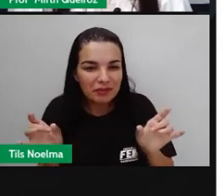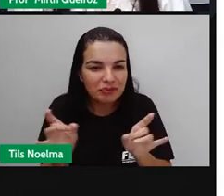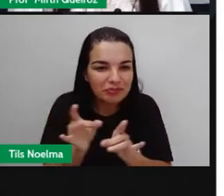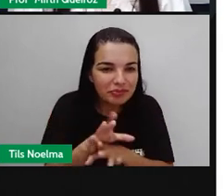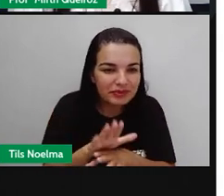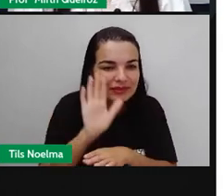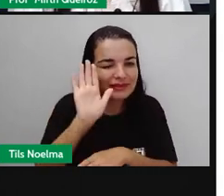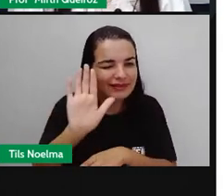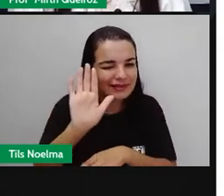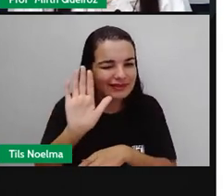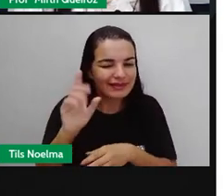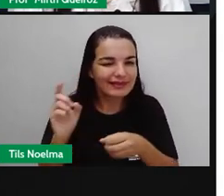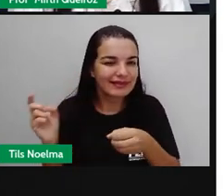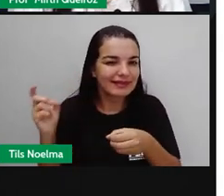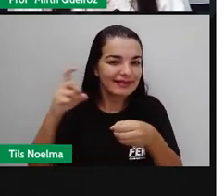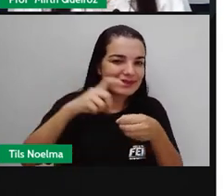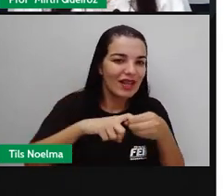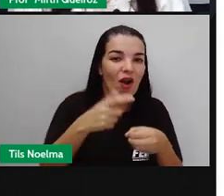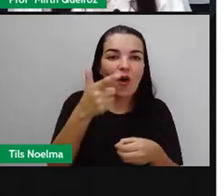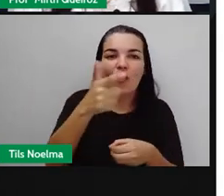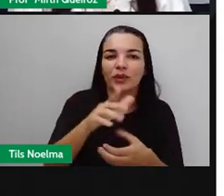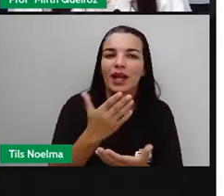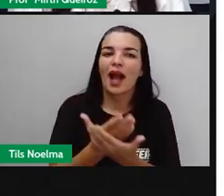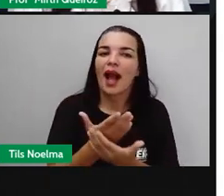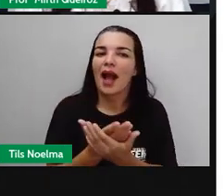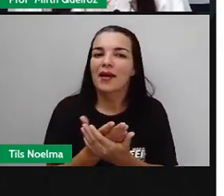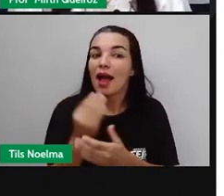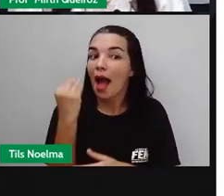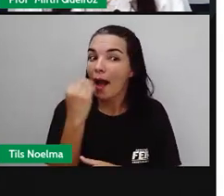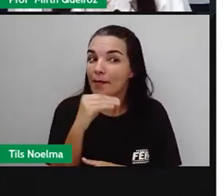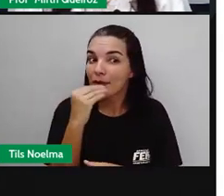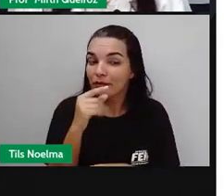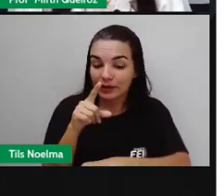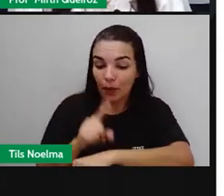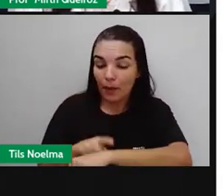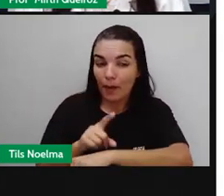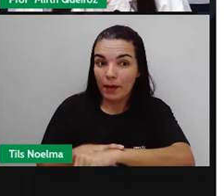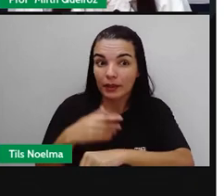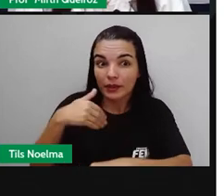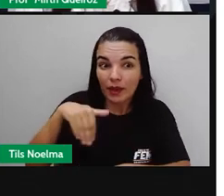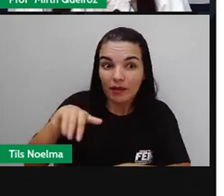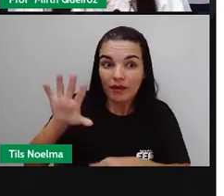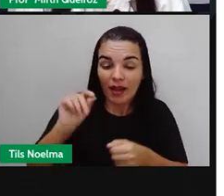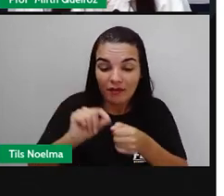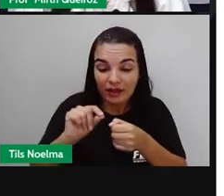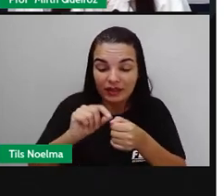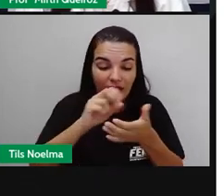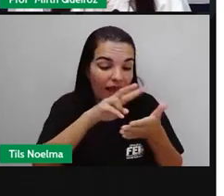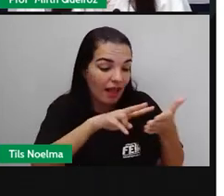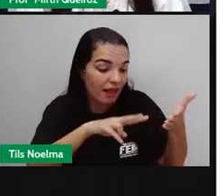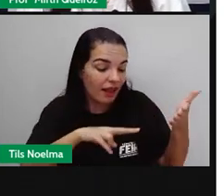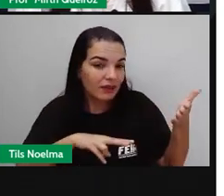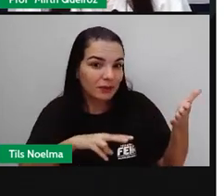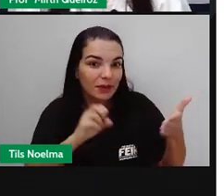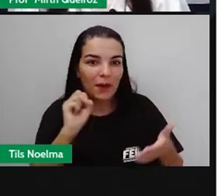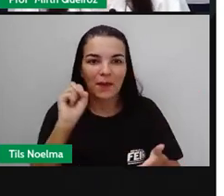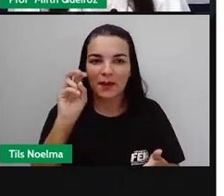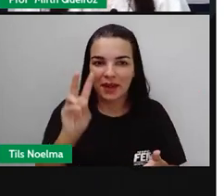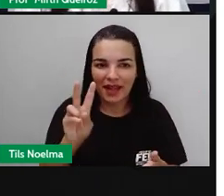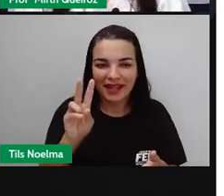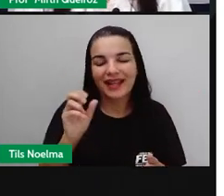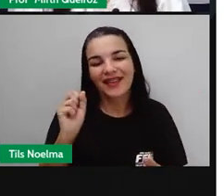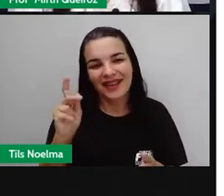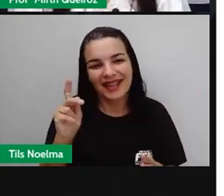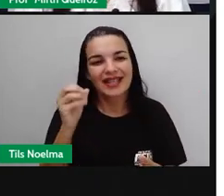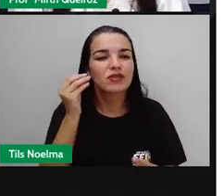daqui a pouquinho a gente volta com mais uma aula. Aproveite aí esse momento para já realizar a leitura de vocês, certo? Beijinho